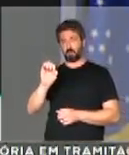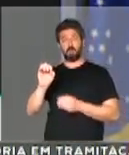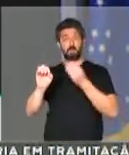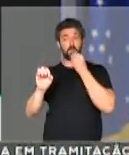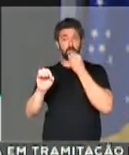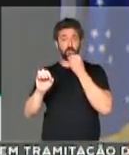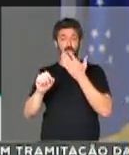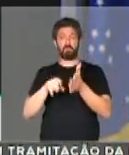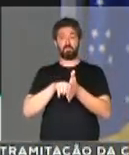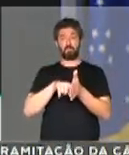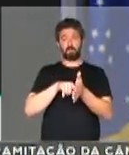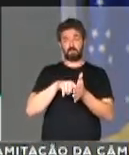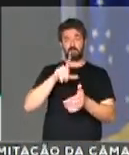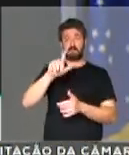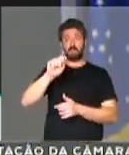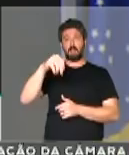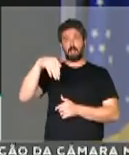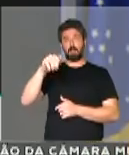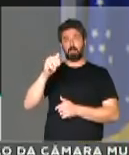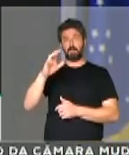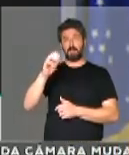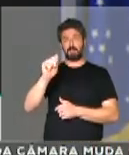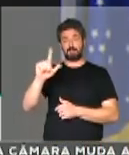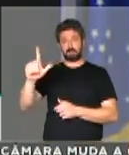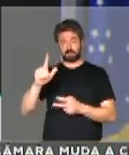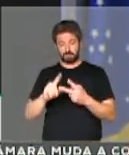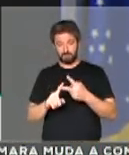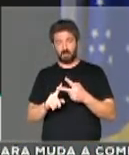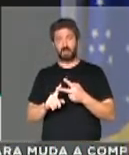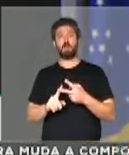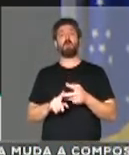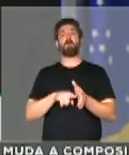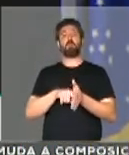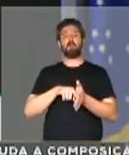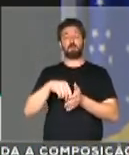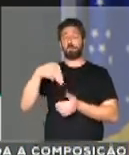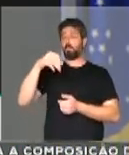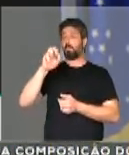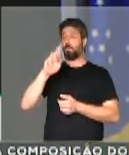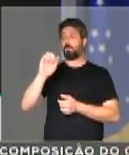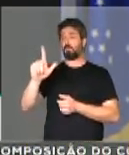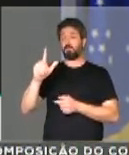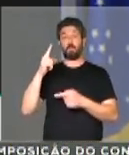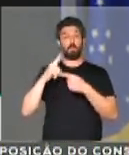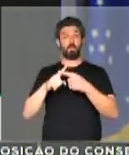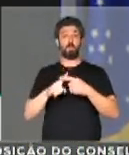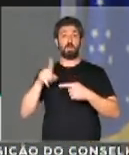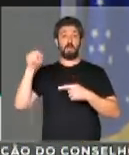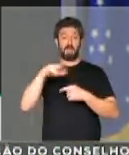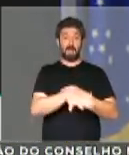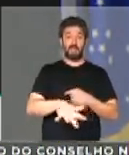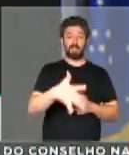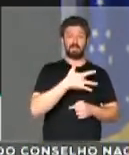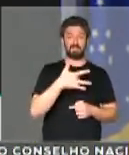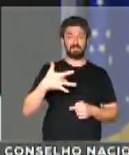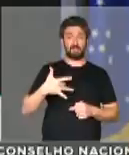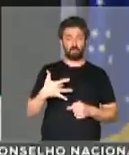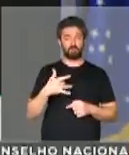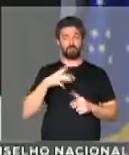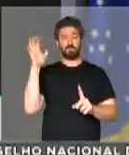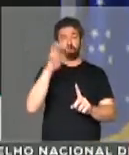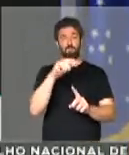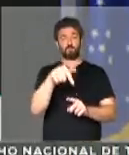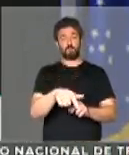ser chamado Operação Lamassal, Operação Mortal, porque atinge diretamente a saúde no nosso Estado, matando